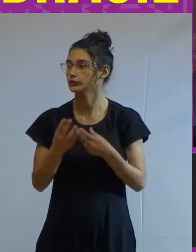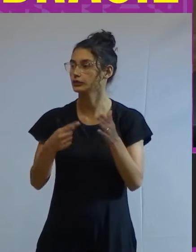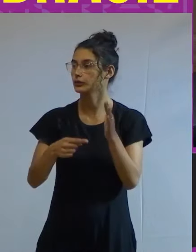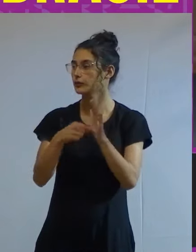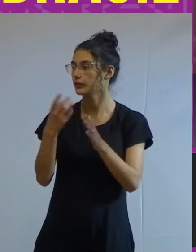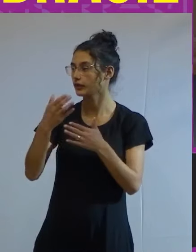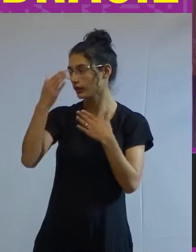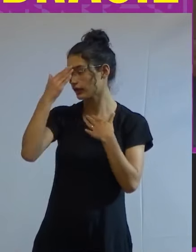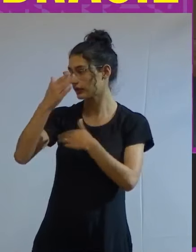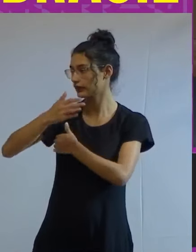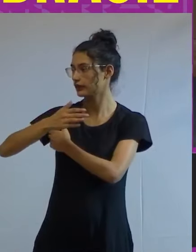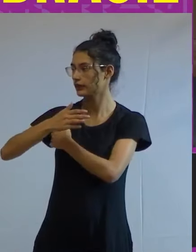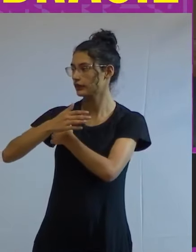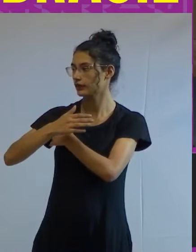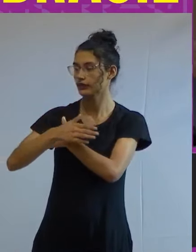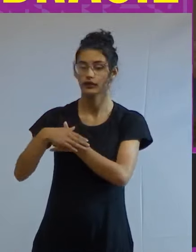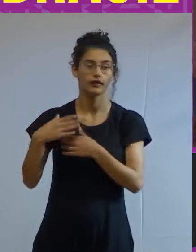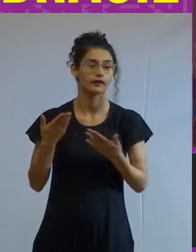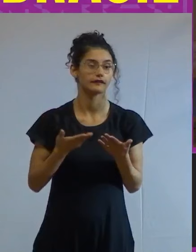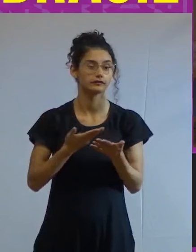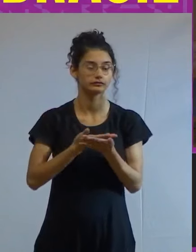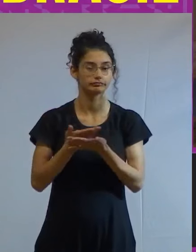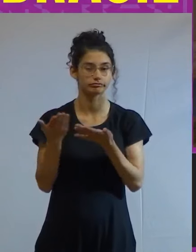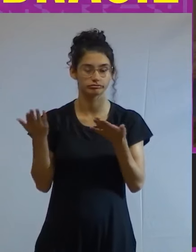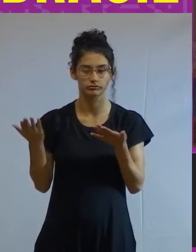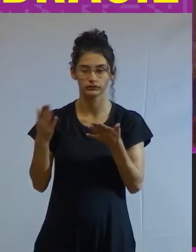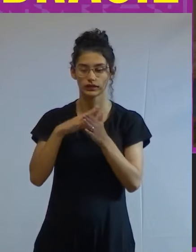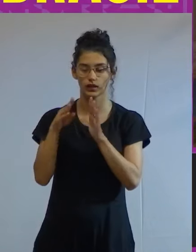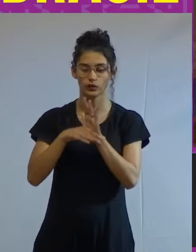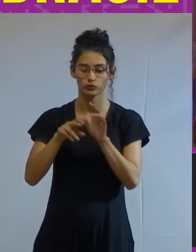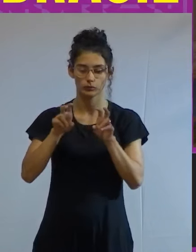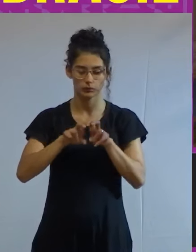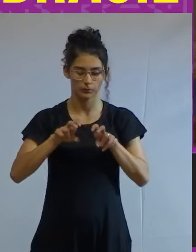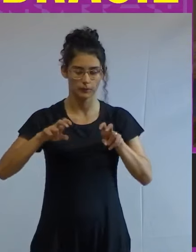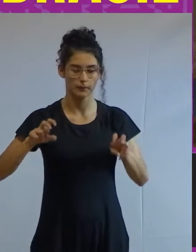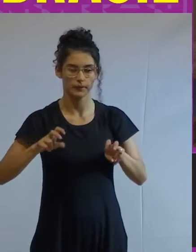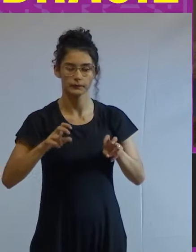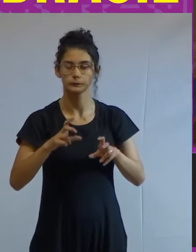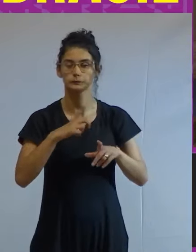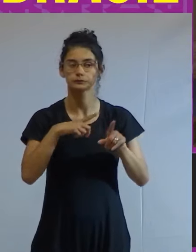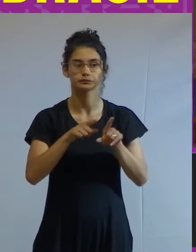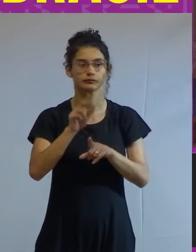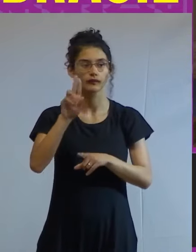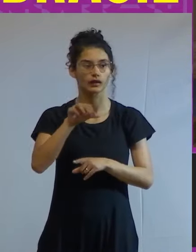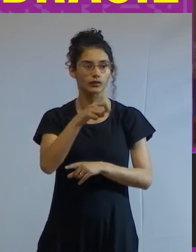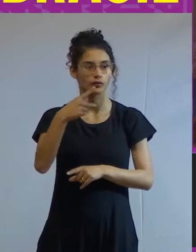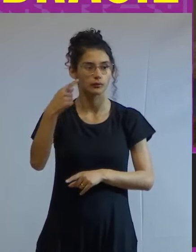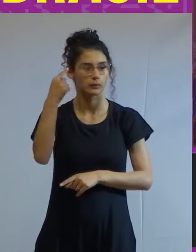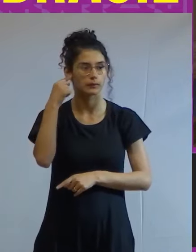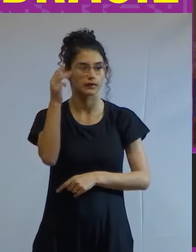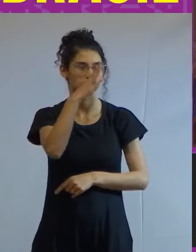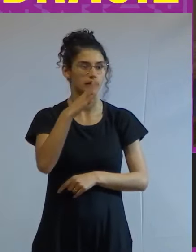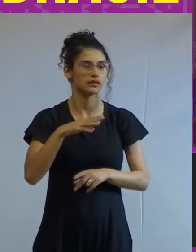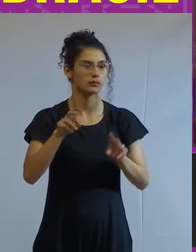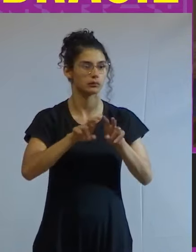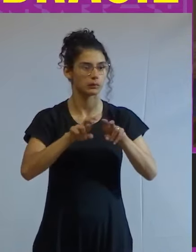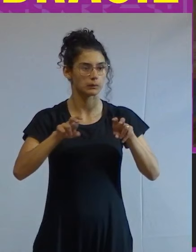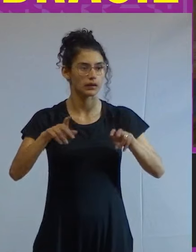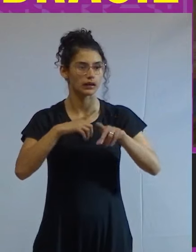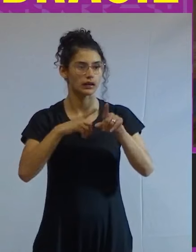lugar quero agradecer a vocês dessa última mesa do USP pensa Brasil uma mesa